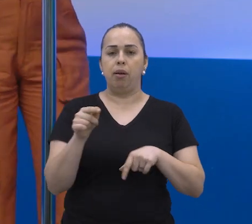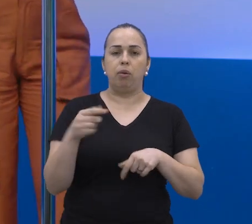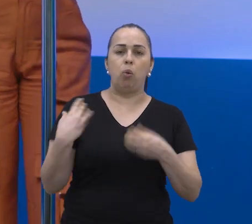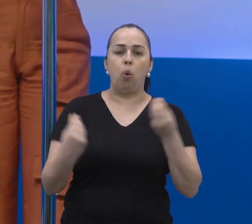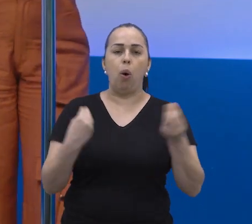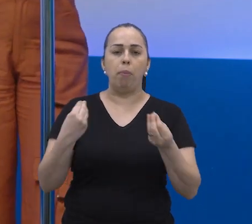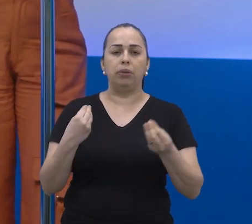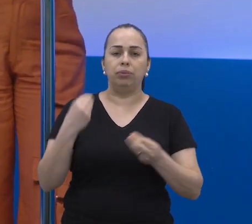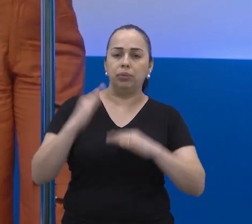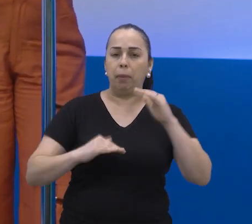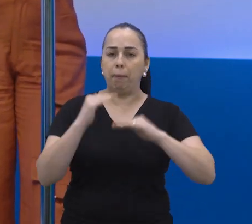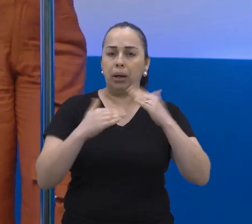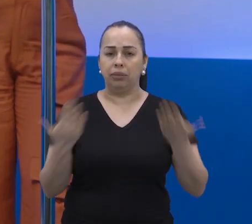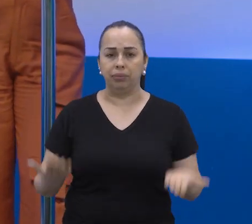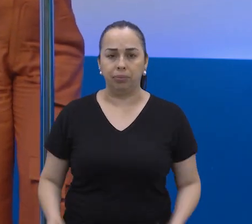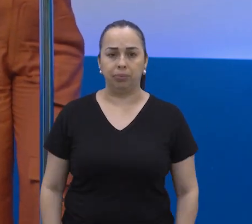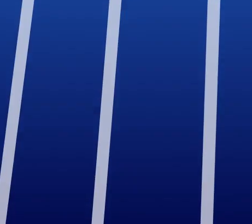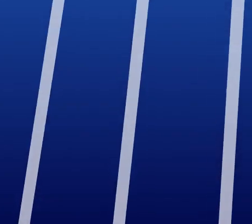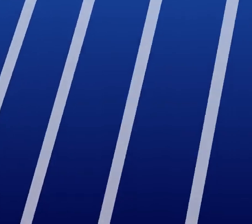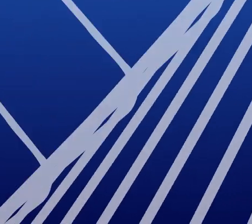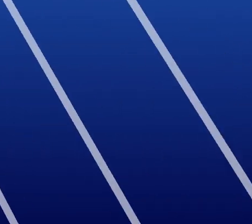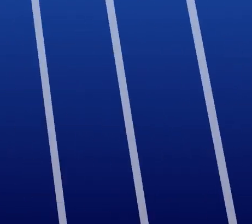preparar para a atual realidade.